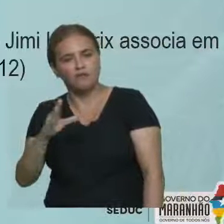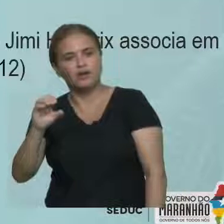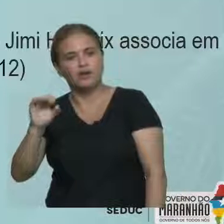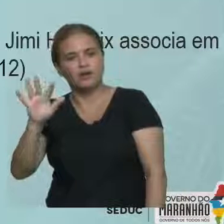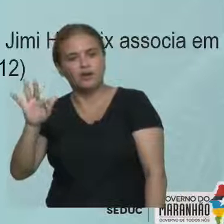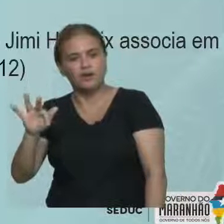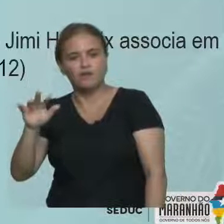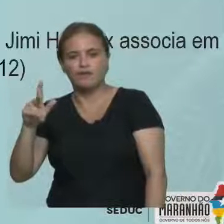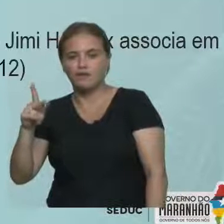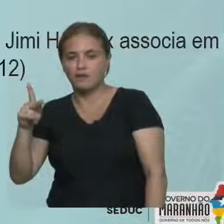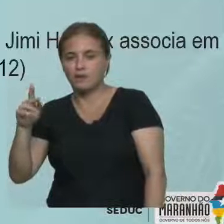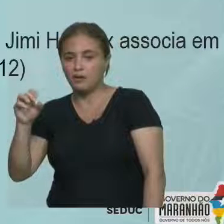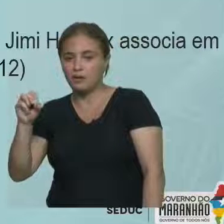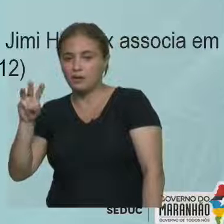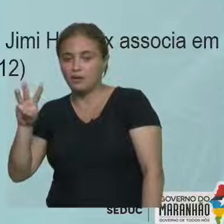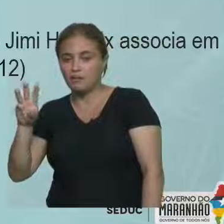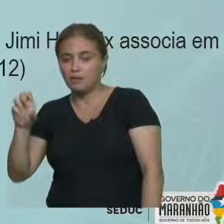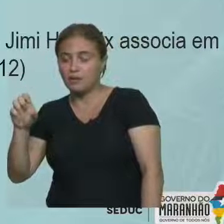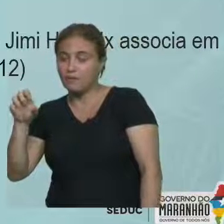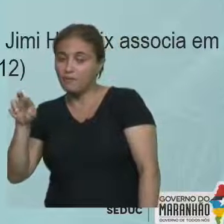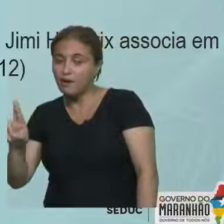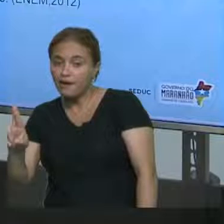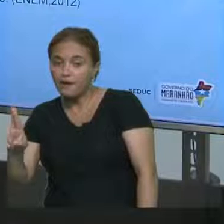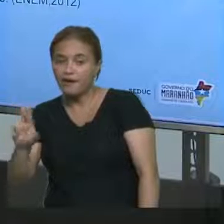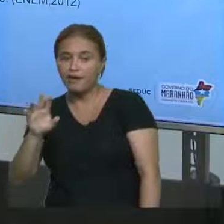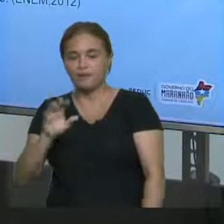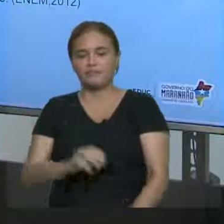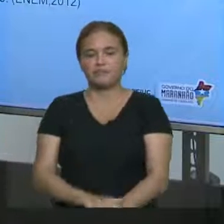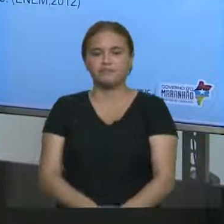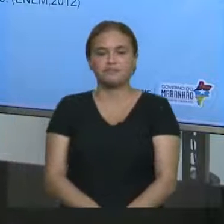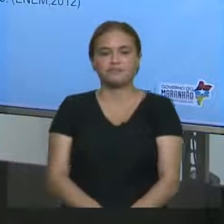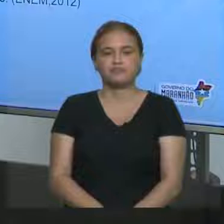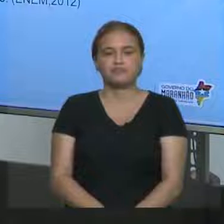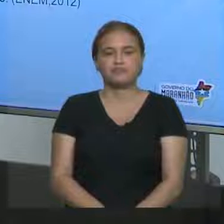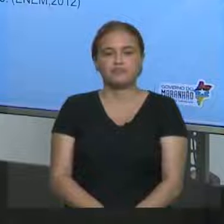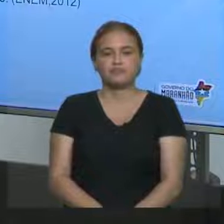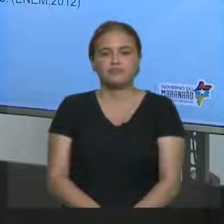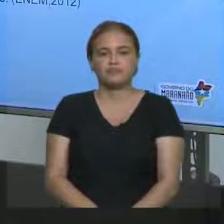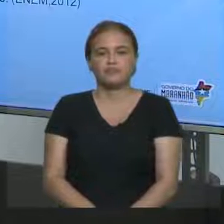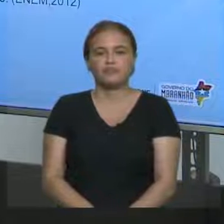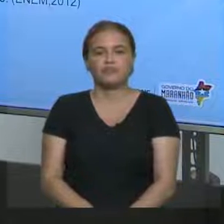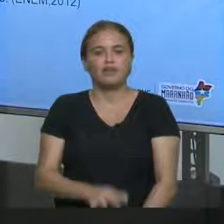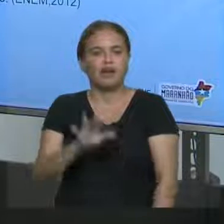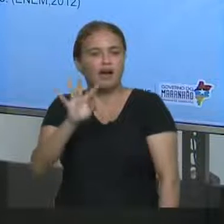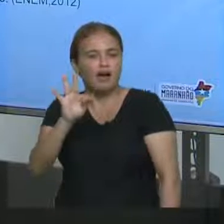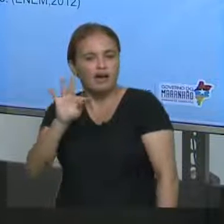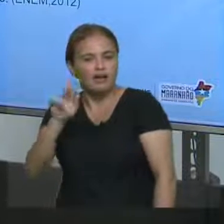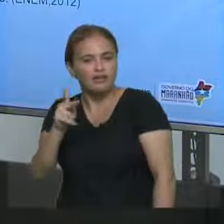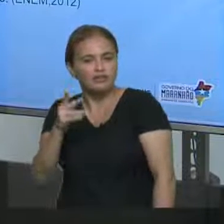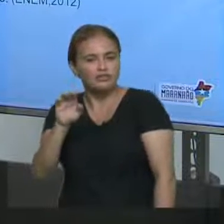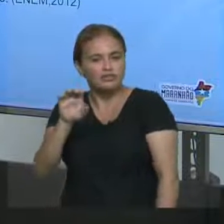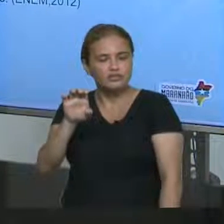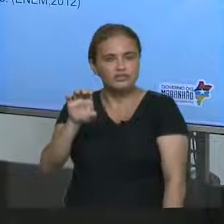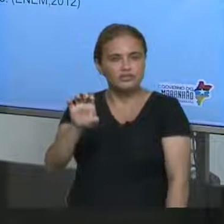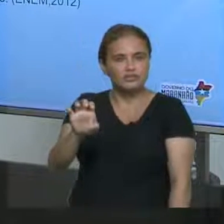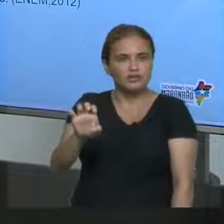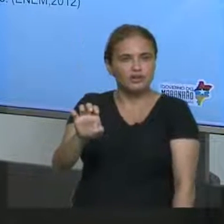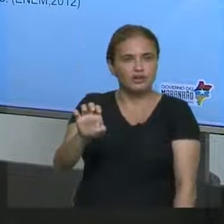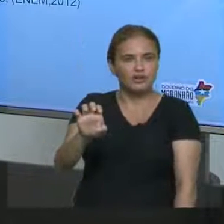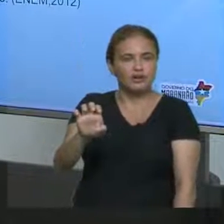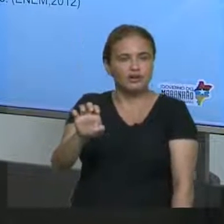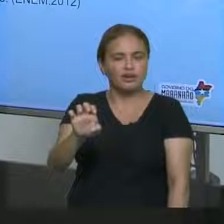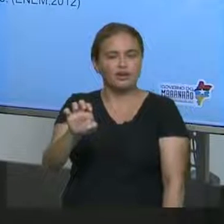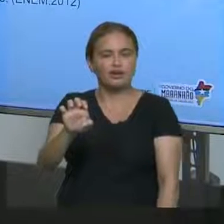Bom, eu repeti, mas não vou traduzir para vocês, não. Eu quero ver se vocês, primeiro, conseguem compreender esse texto.